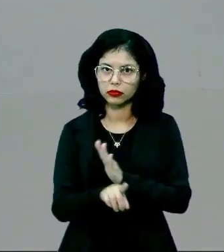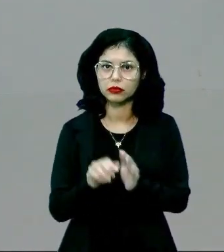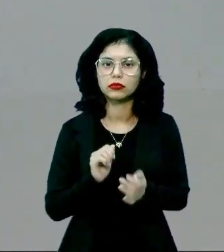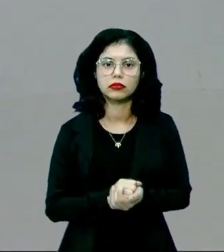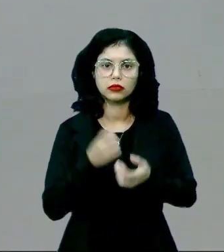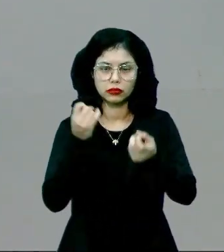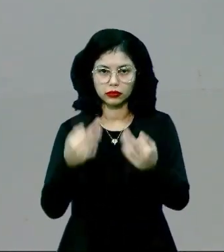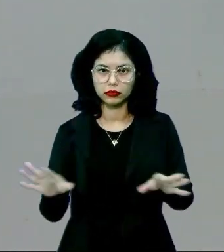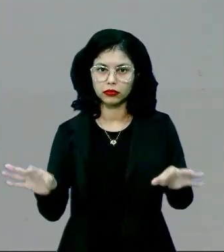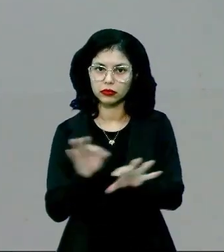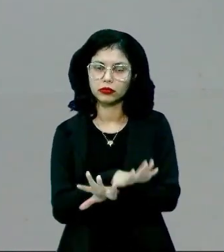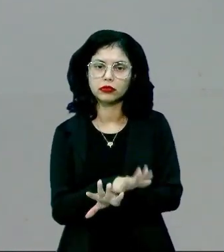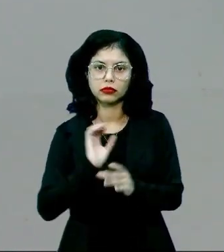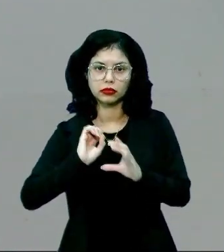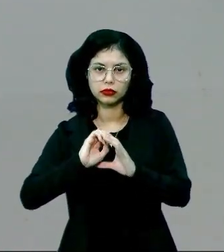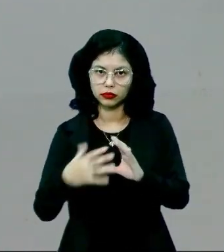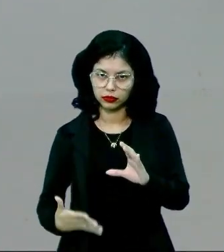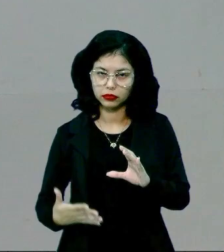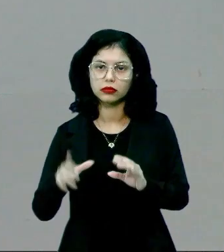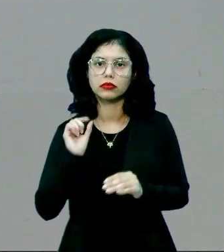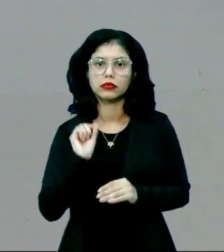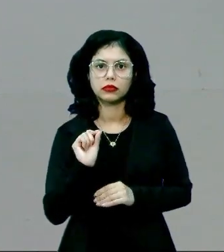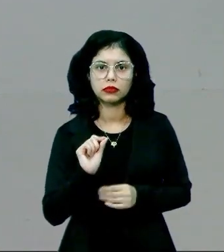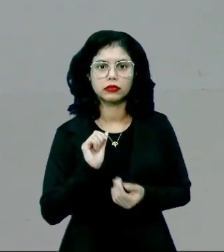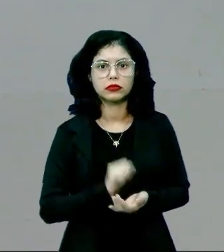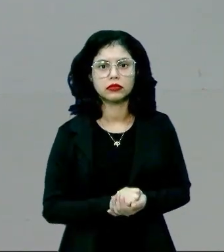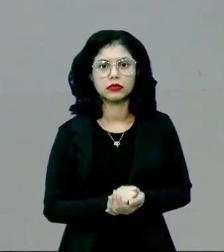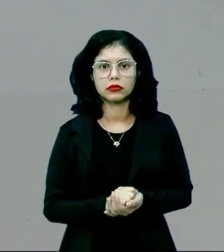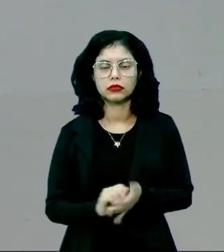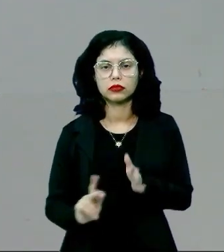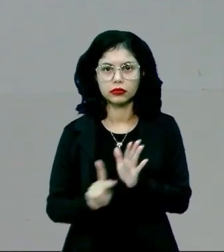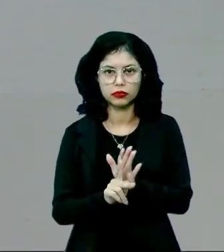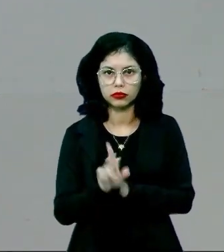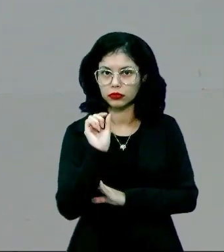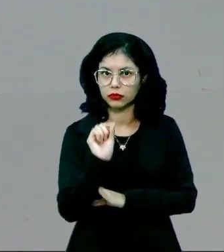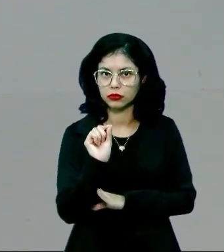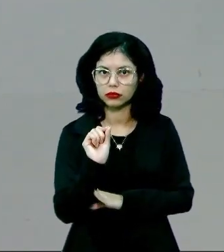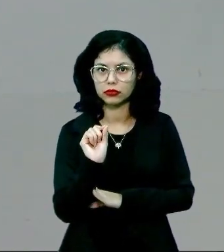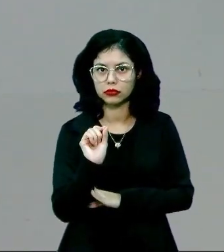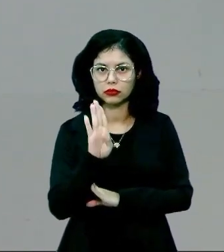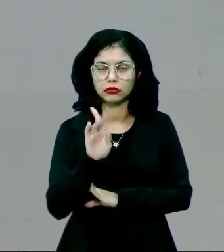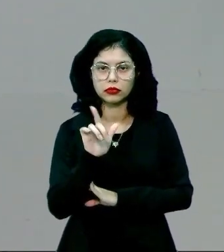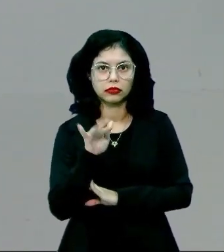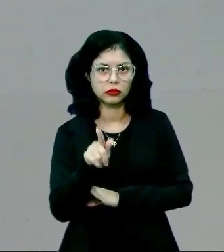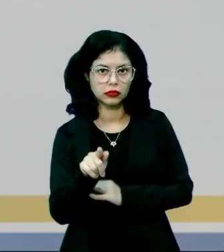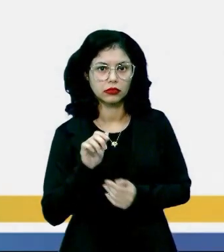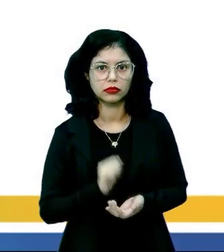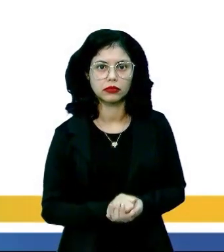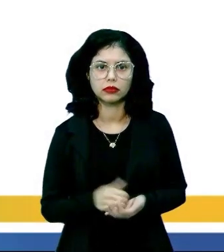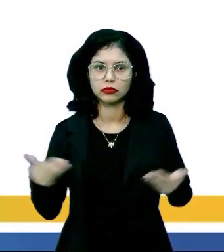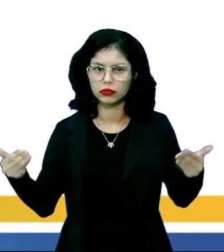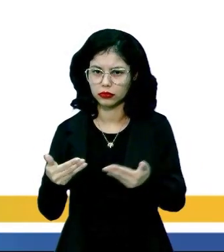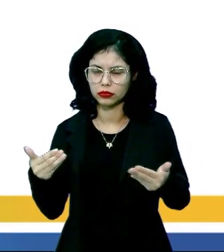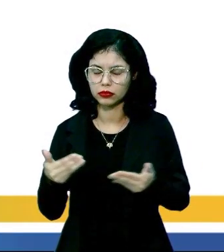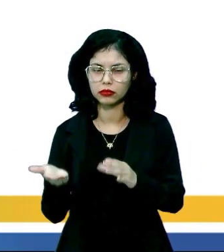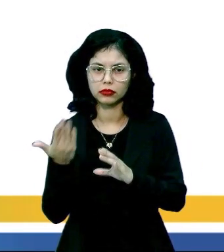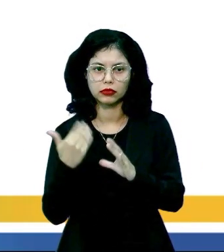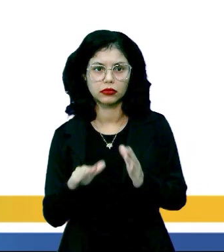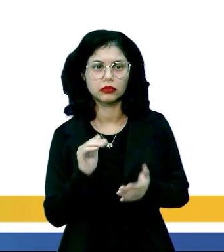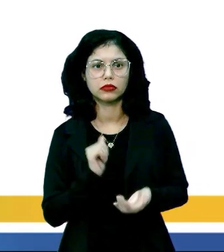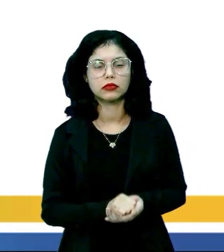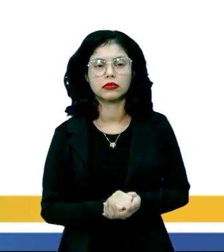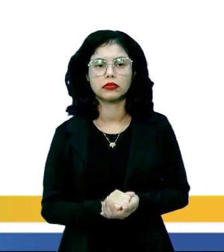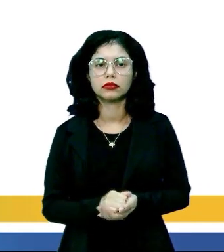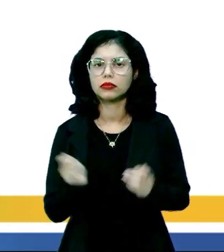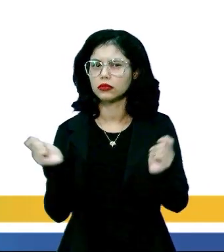ele acaba caracterizando e ele acaba definindo o que é um blogue. Vamos agora para o enunciado da questão